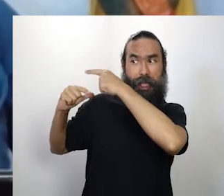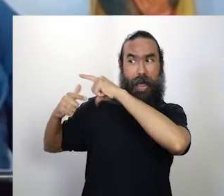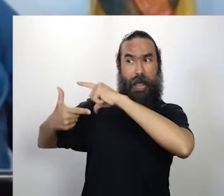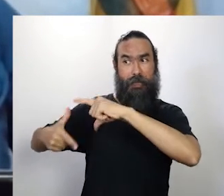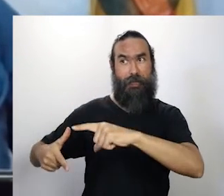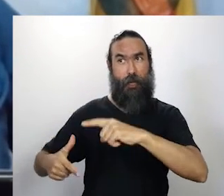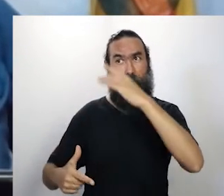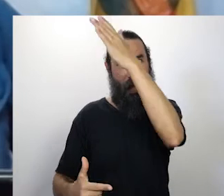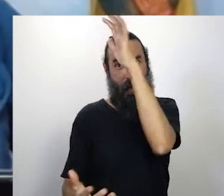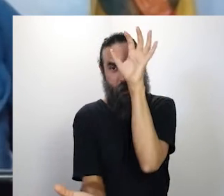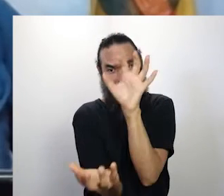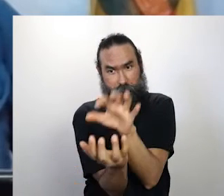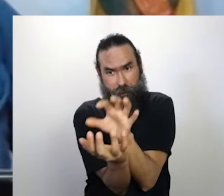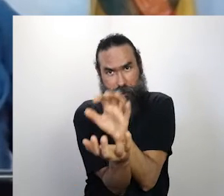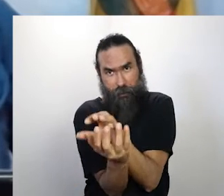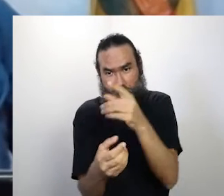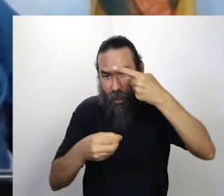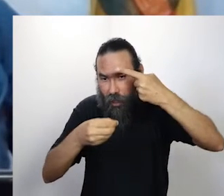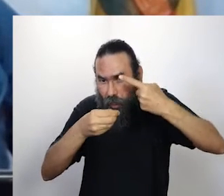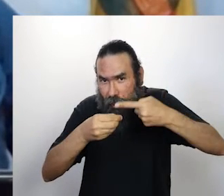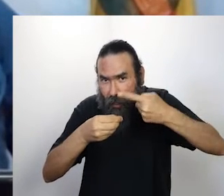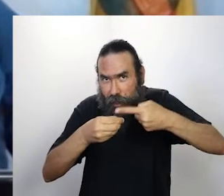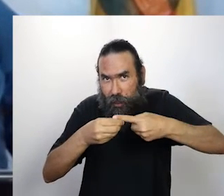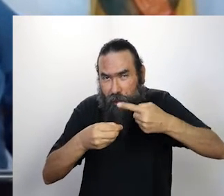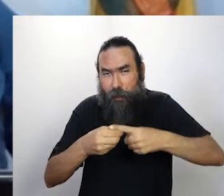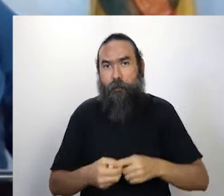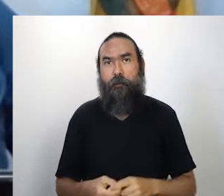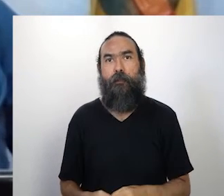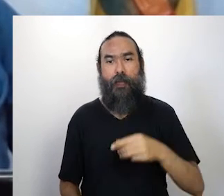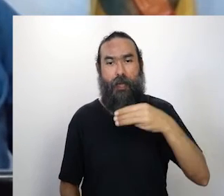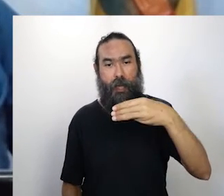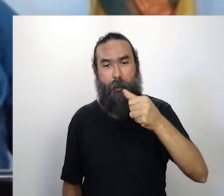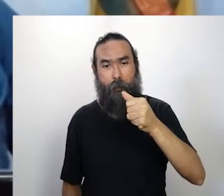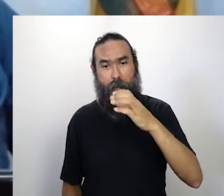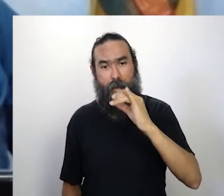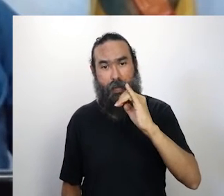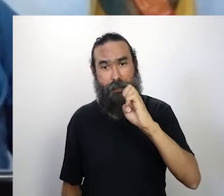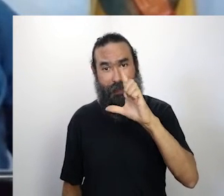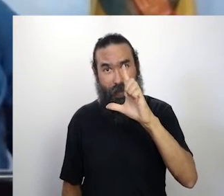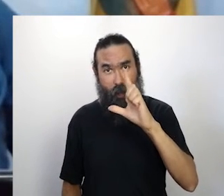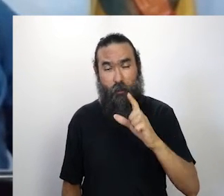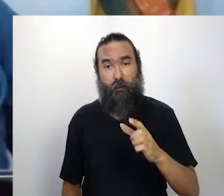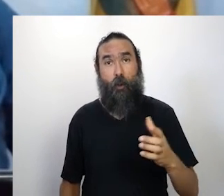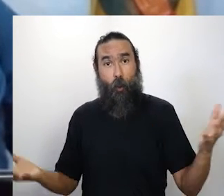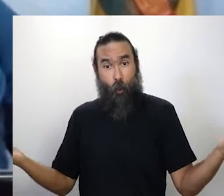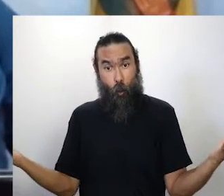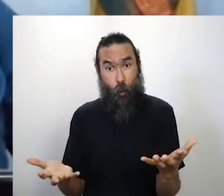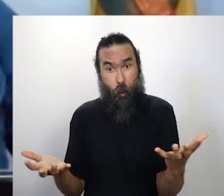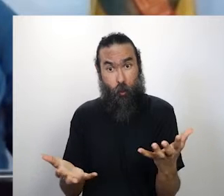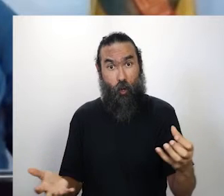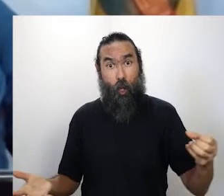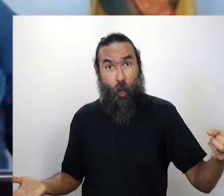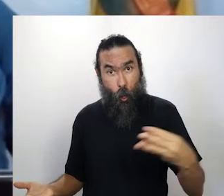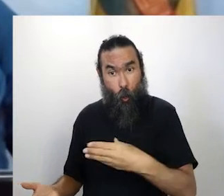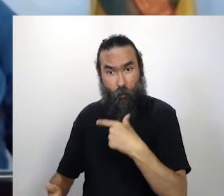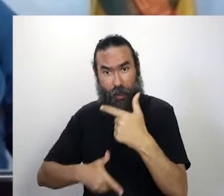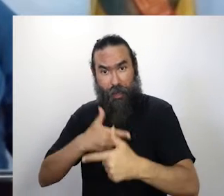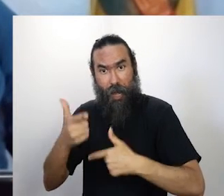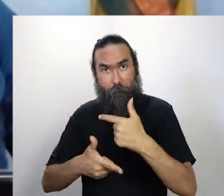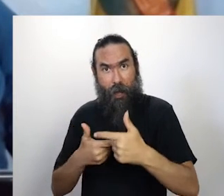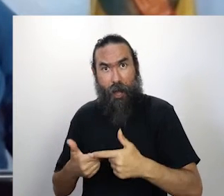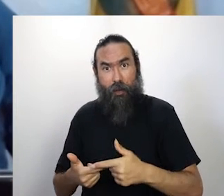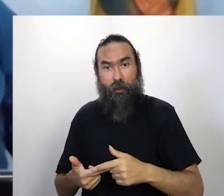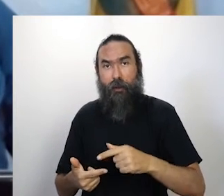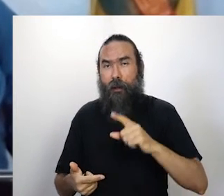Pernambucana. Nesse novo trabalho, Maciel Salú se revela mais contemporâneo. O artista se permitiu ousar, explorar novos sonhos,